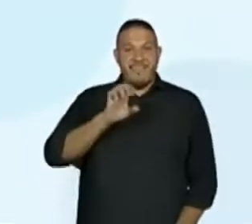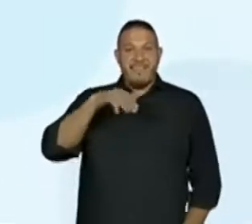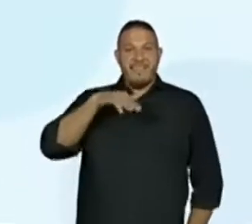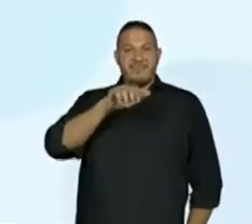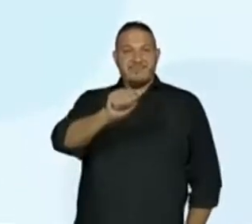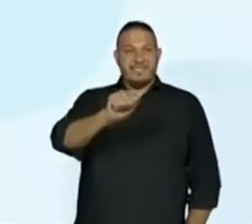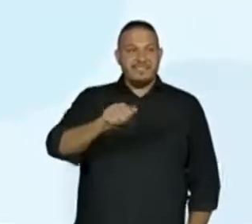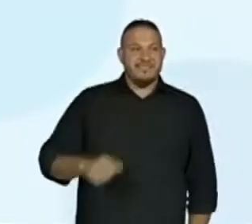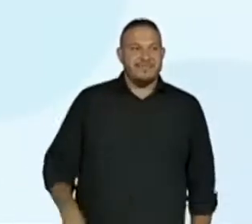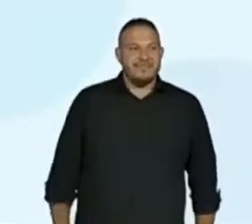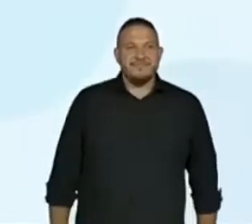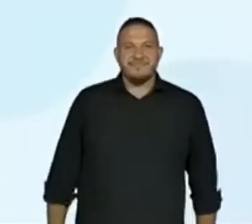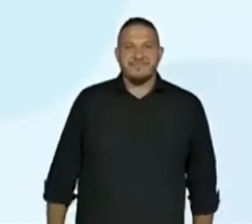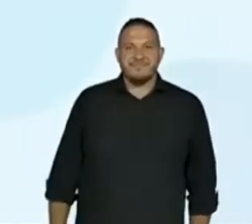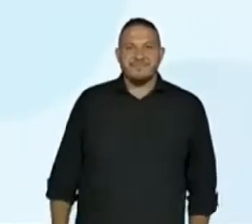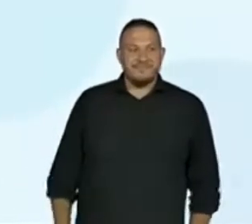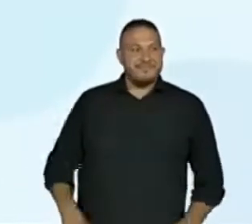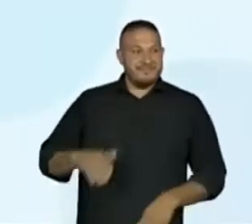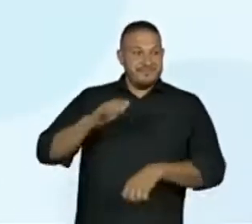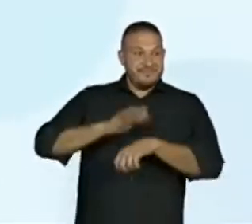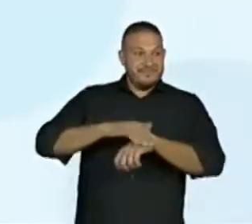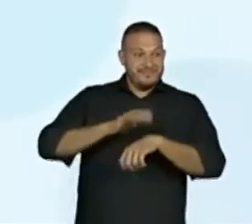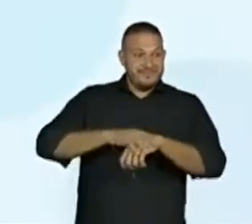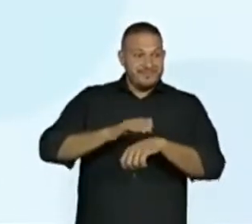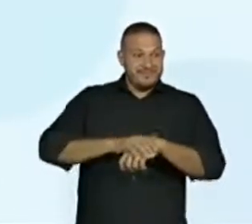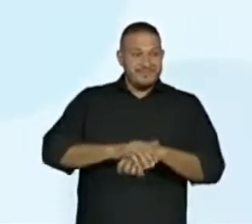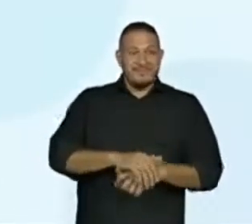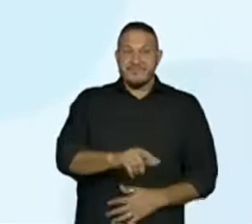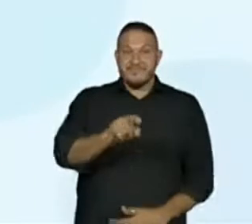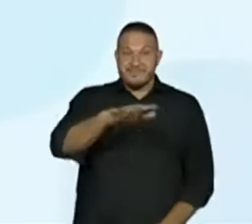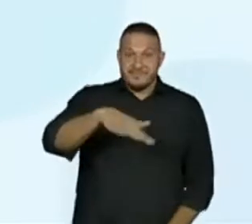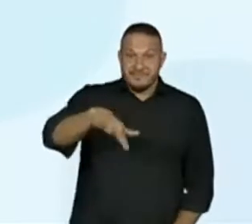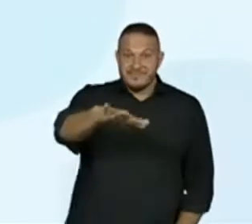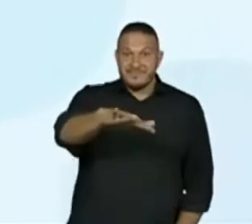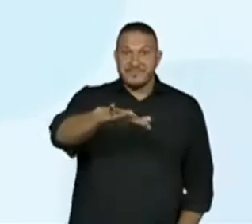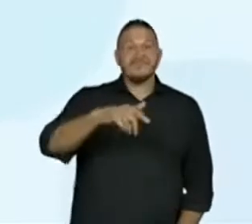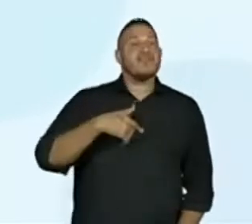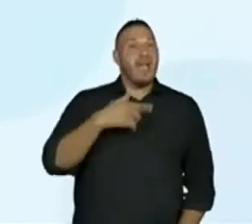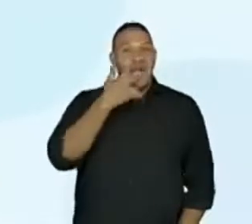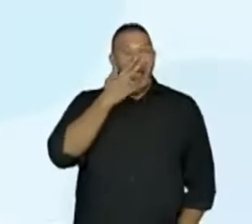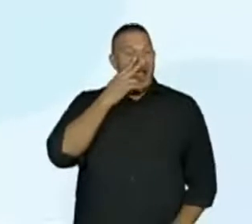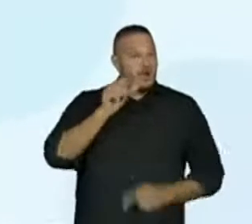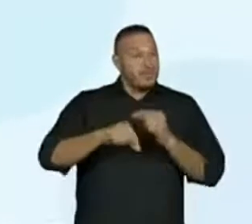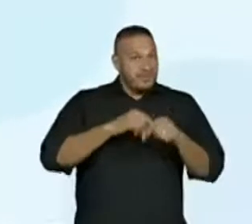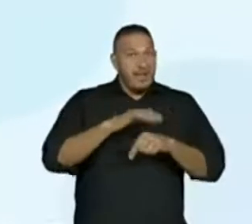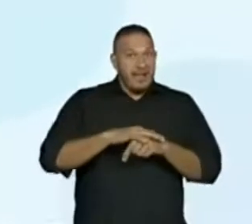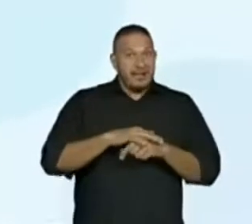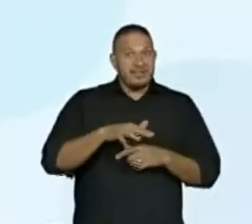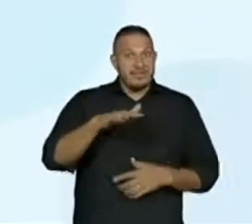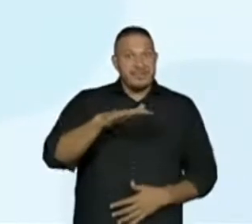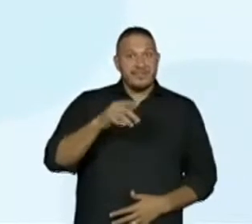vamos saber mais sobre essa constelação vamos então para a tela seguinte